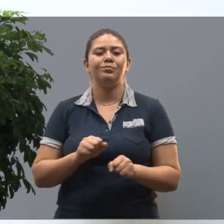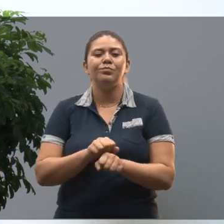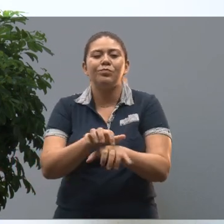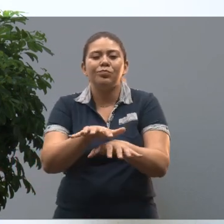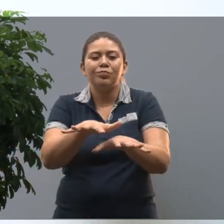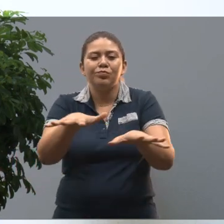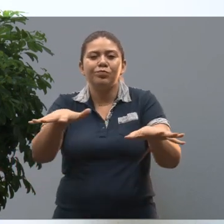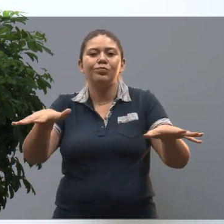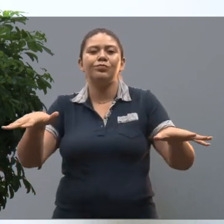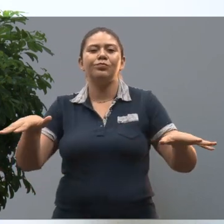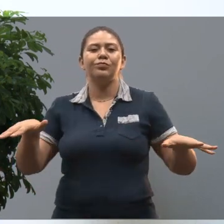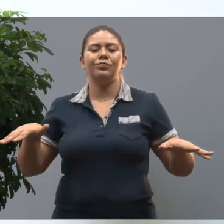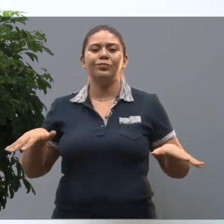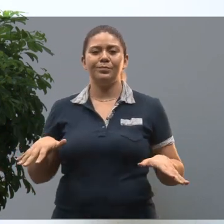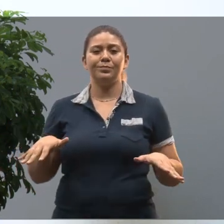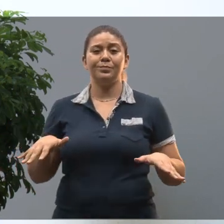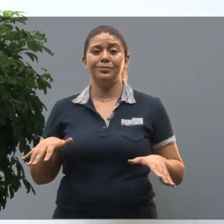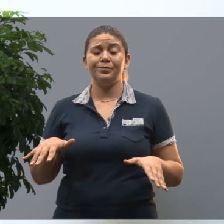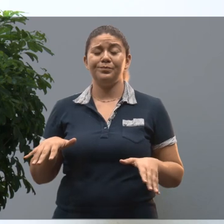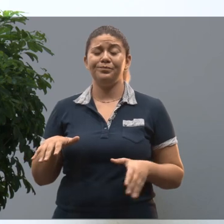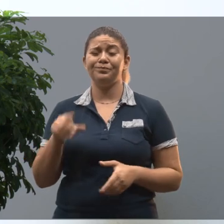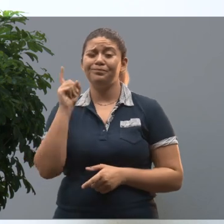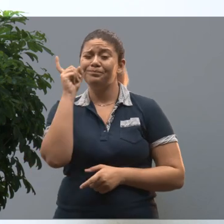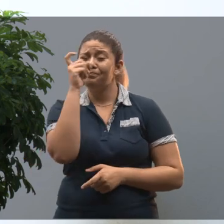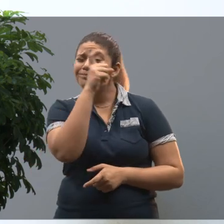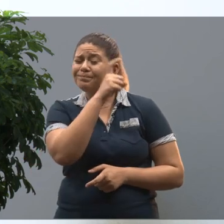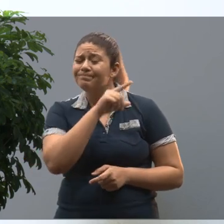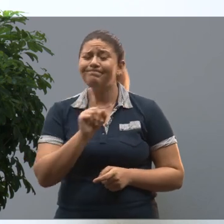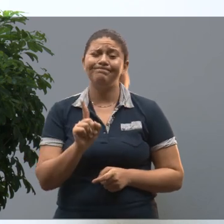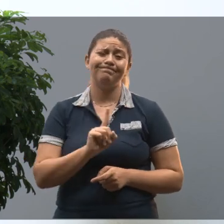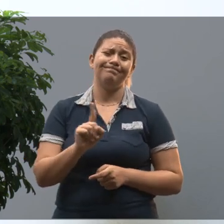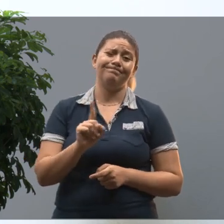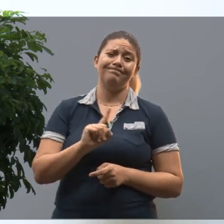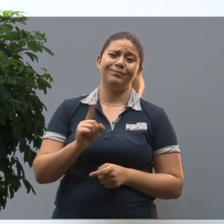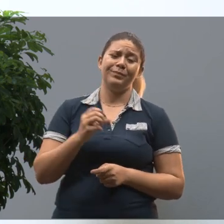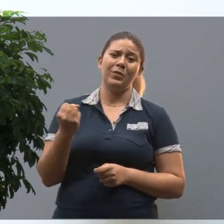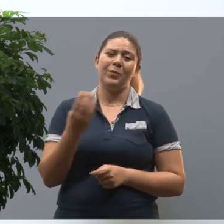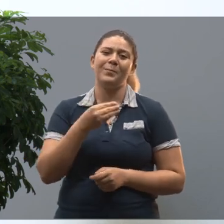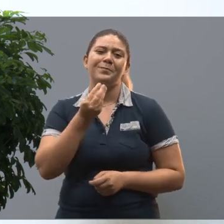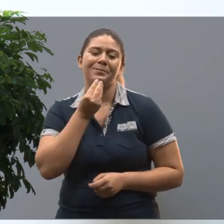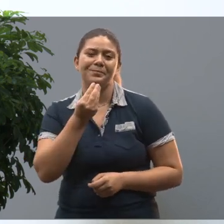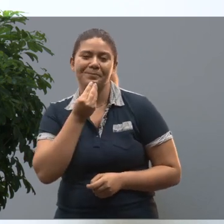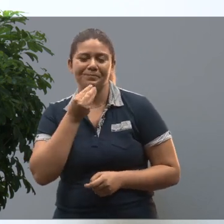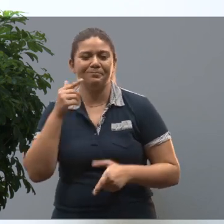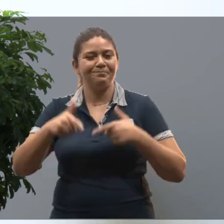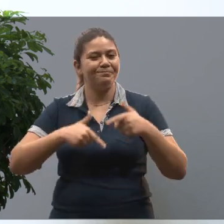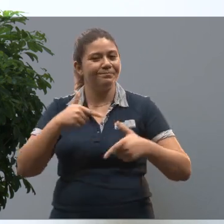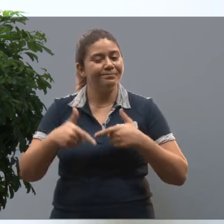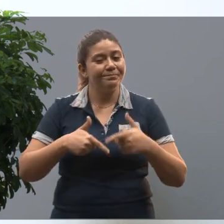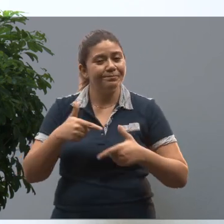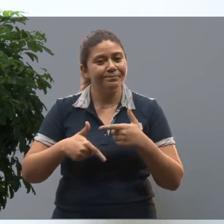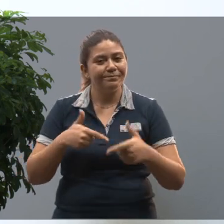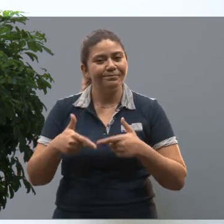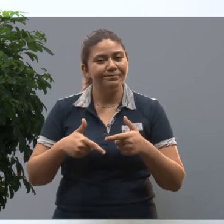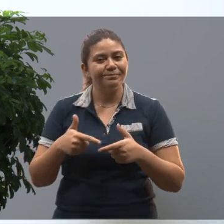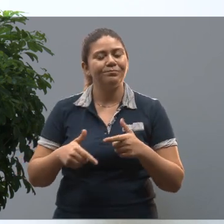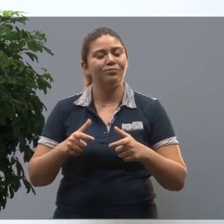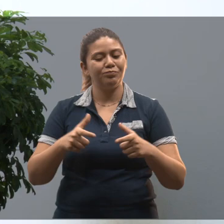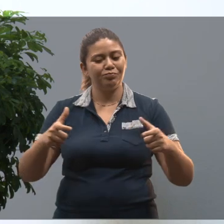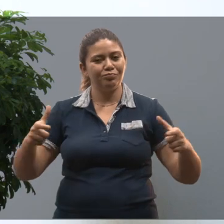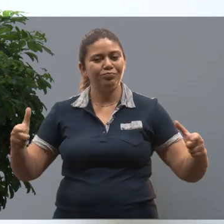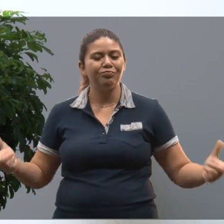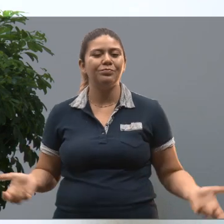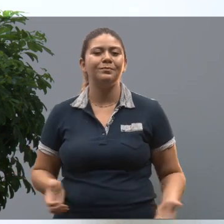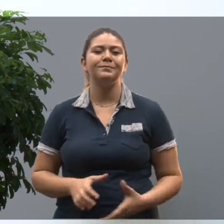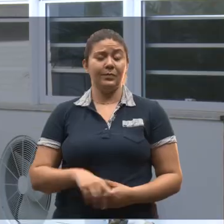está continuamente crescendo. Eu acredito que ele não terá dificuldades de novas oportunidades no mercado de trabalho, é um